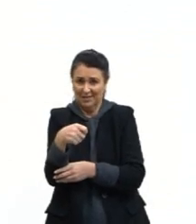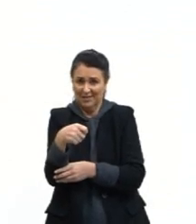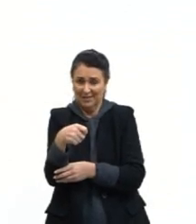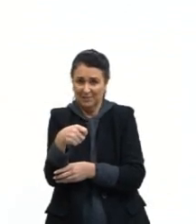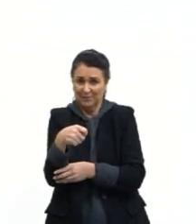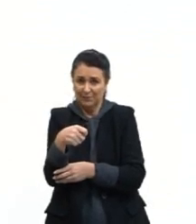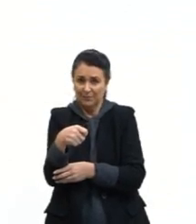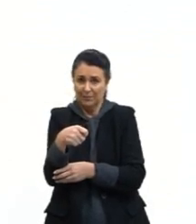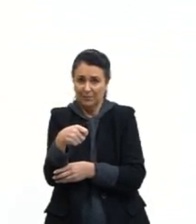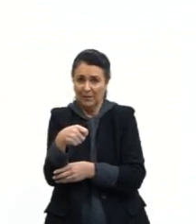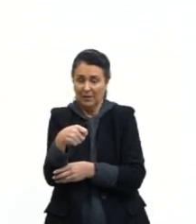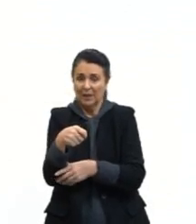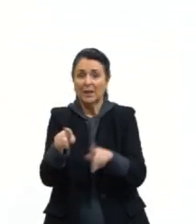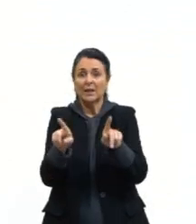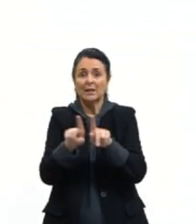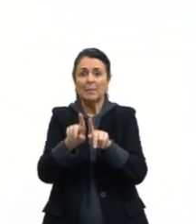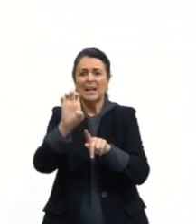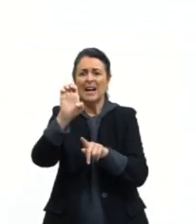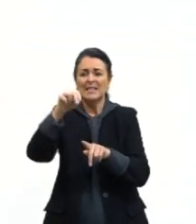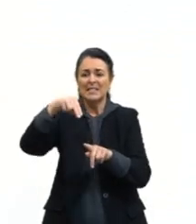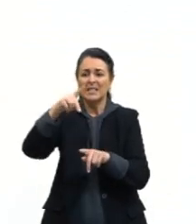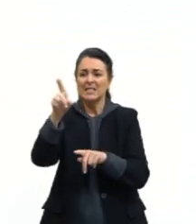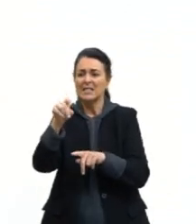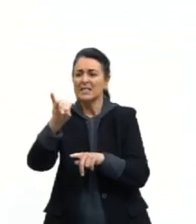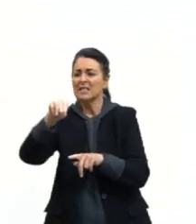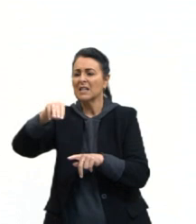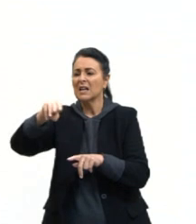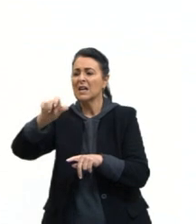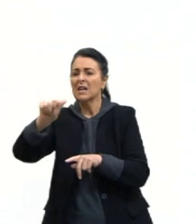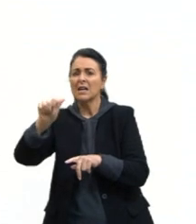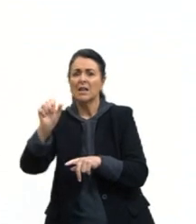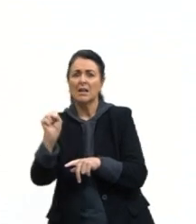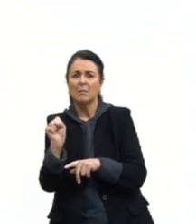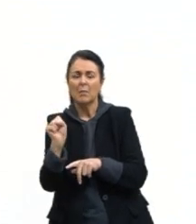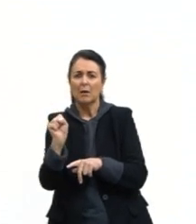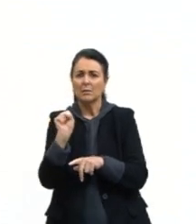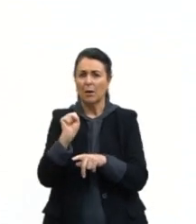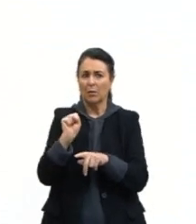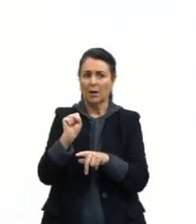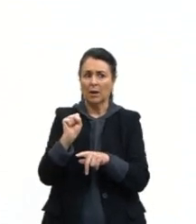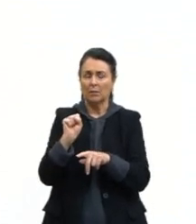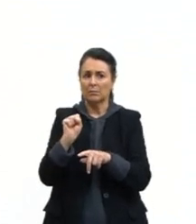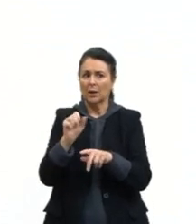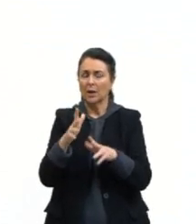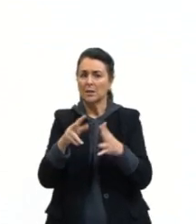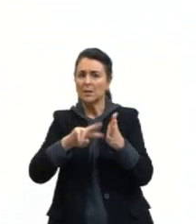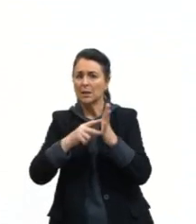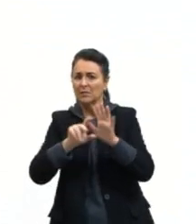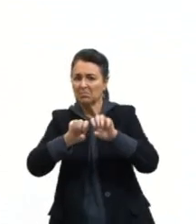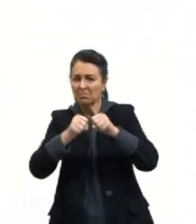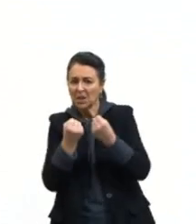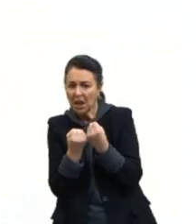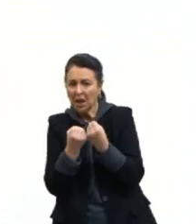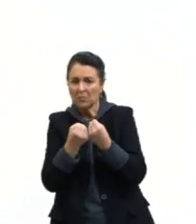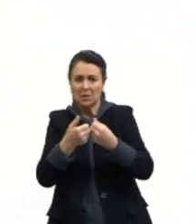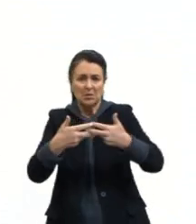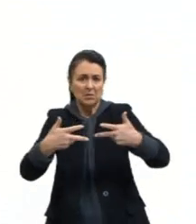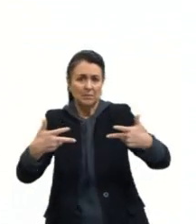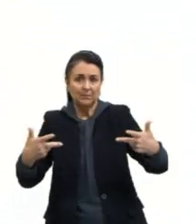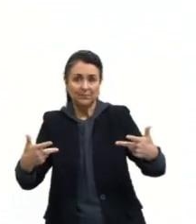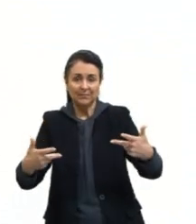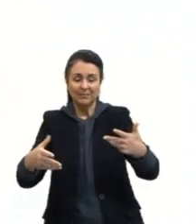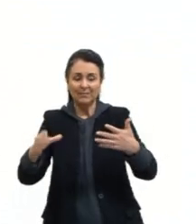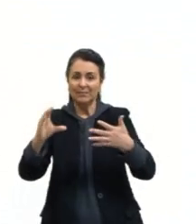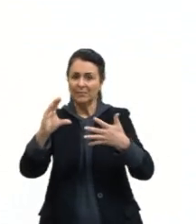Pegar do meio ambiente. Enzimas também não, porque enzimas está mais associado à quebra, né? De substâncias. C,